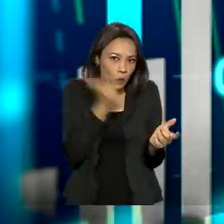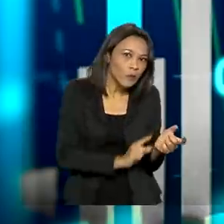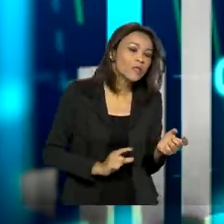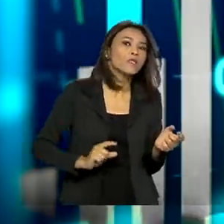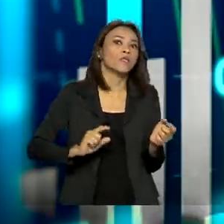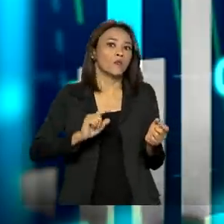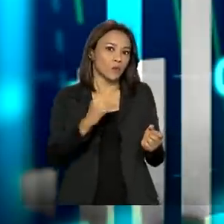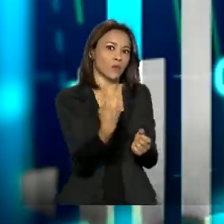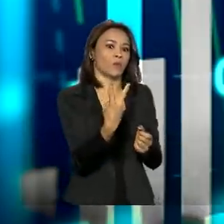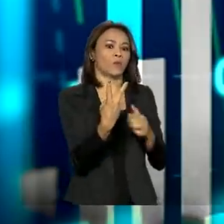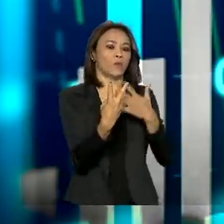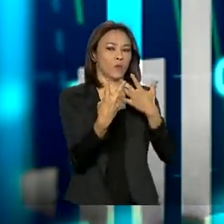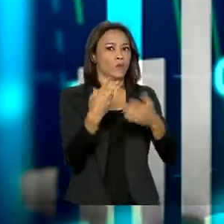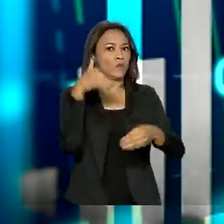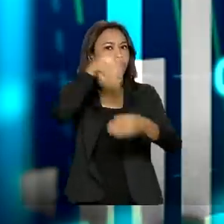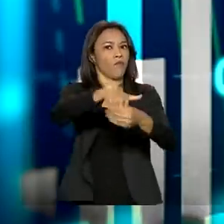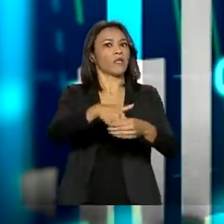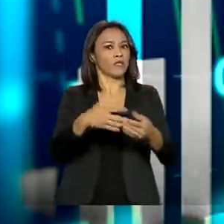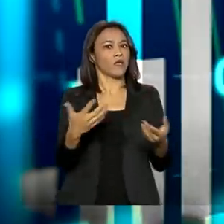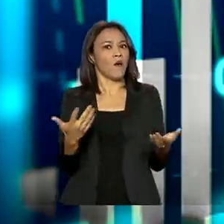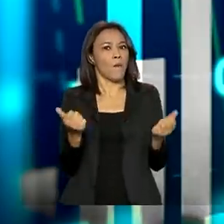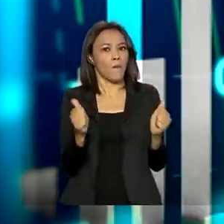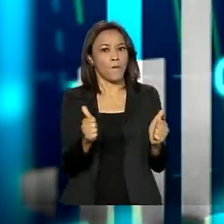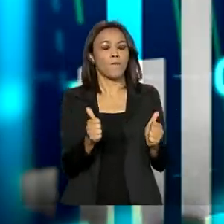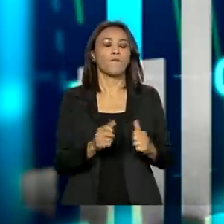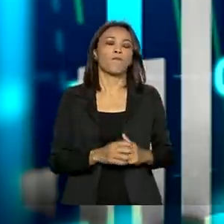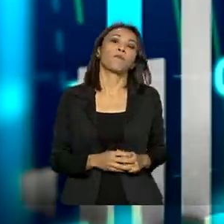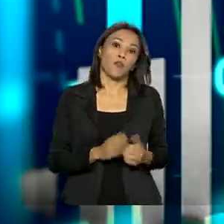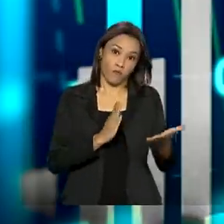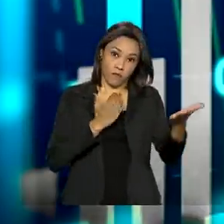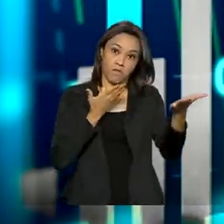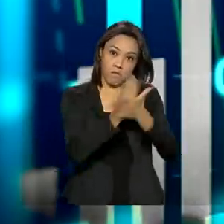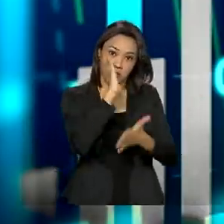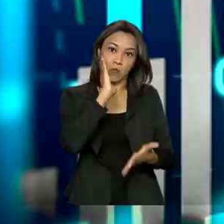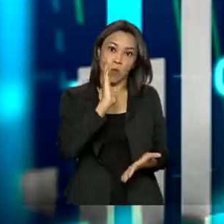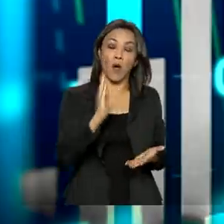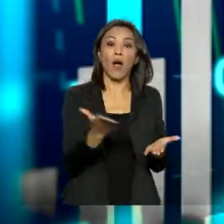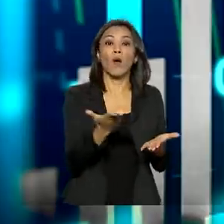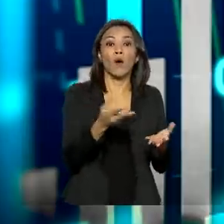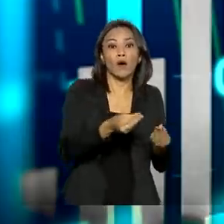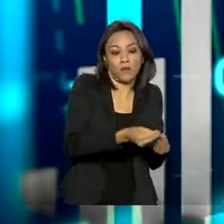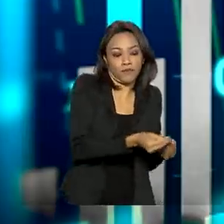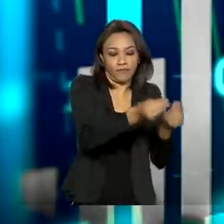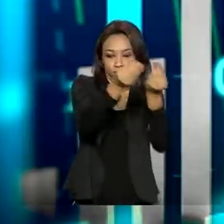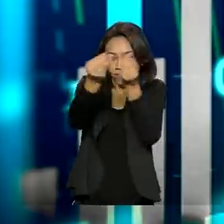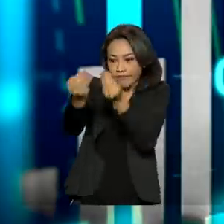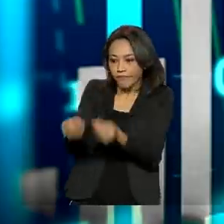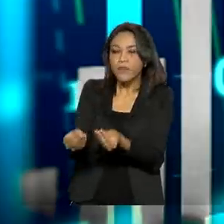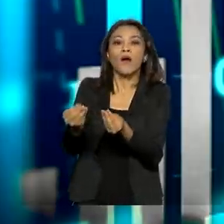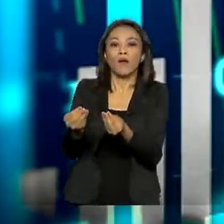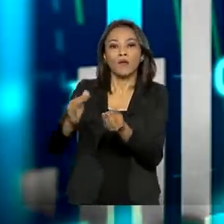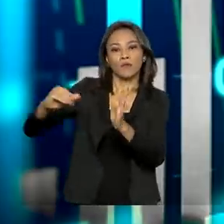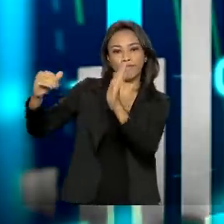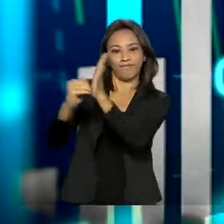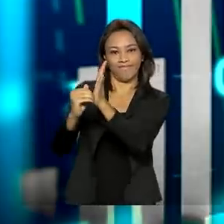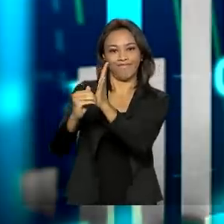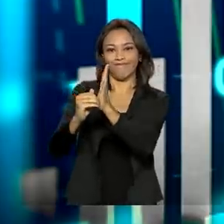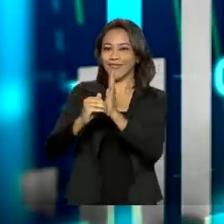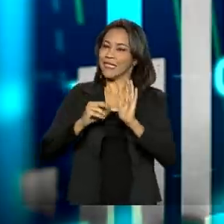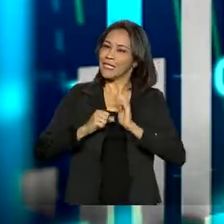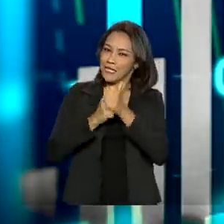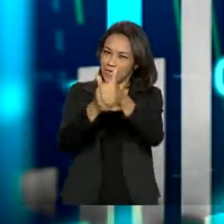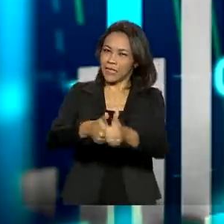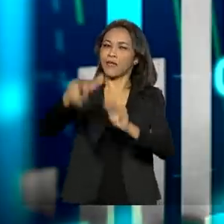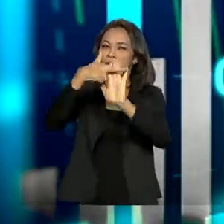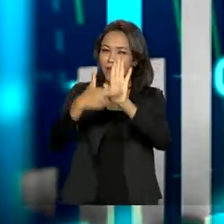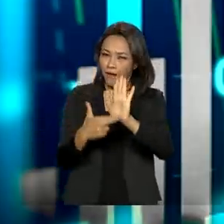mas certamente apertada, mas de qualquer maneira ela foi aprovada. E agora ela vai então para o Senado, onde também, pelas regras do Congresso, tem